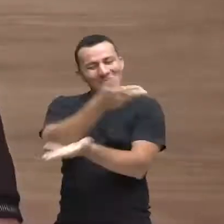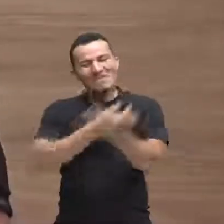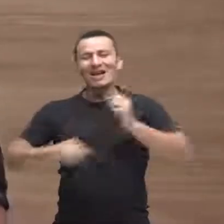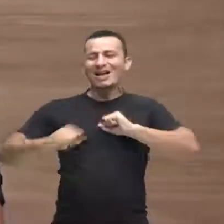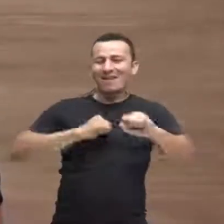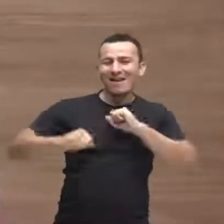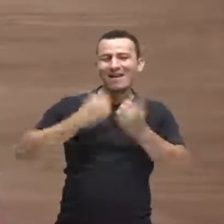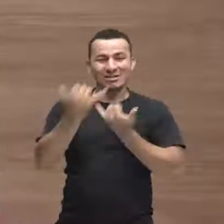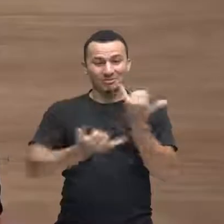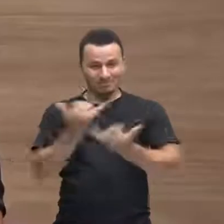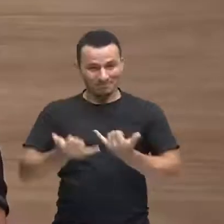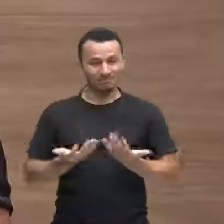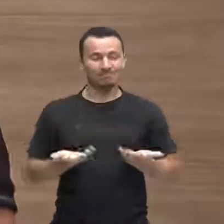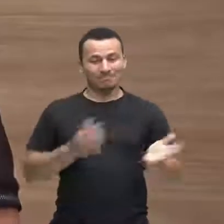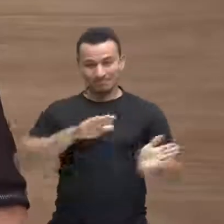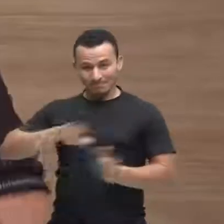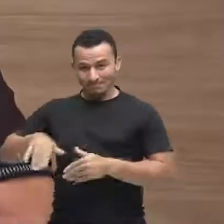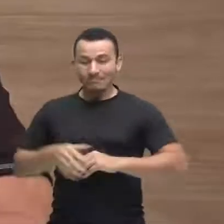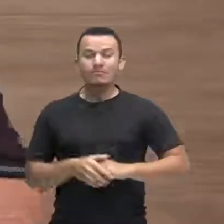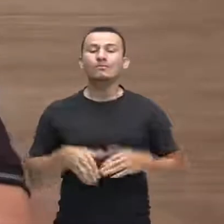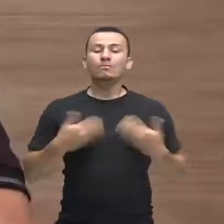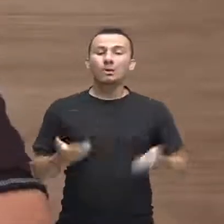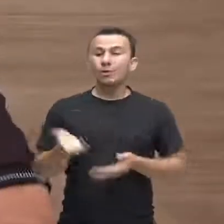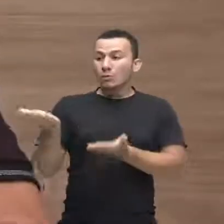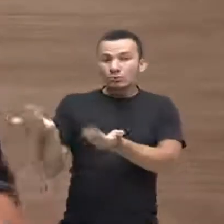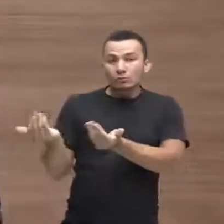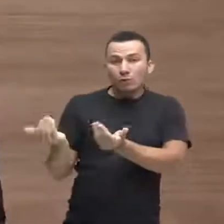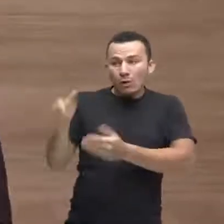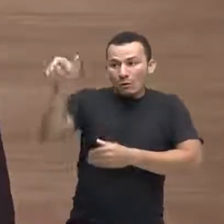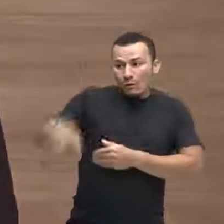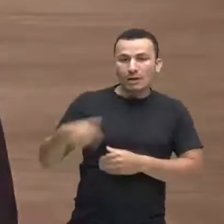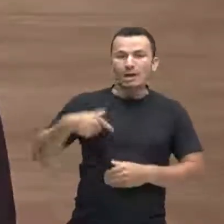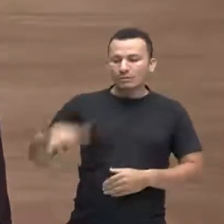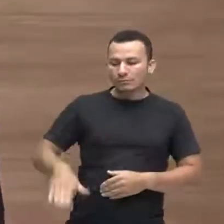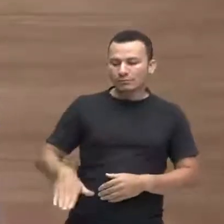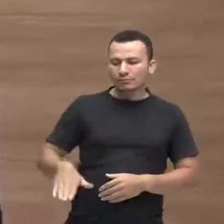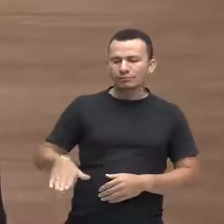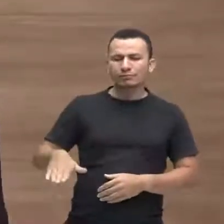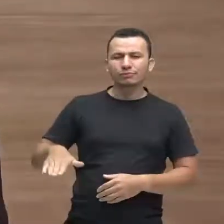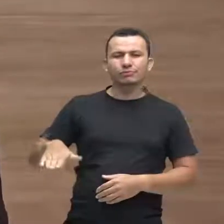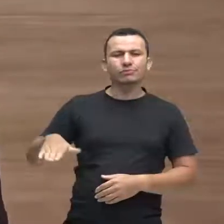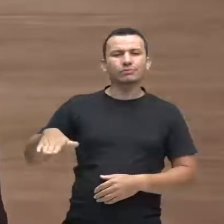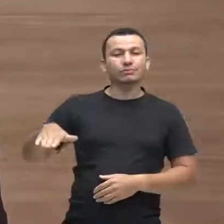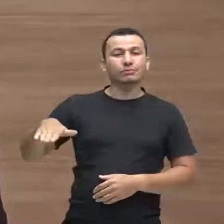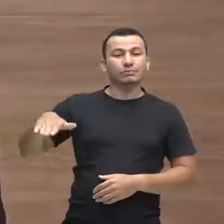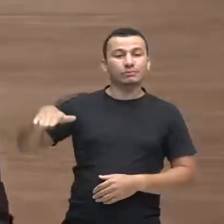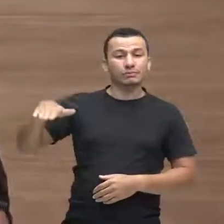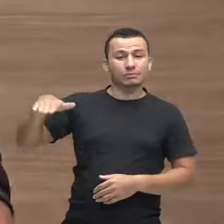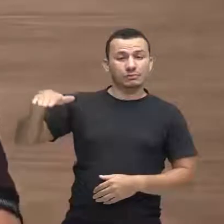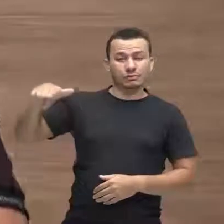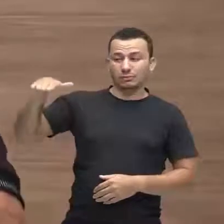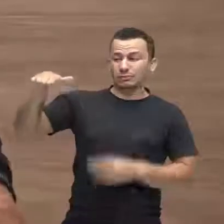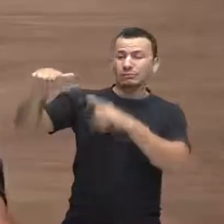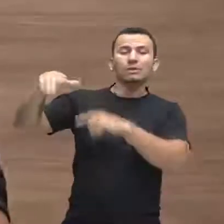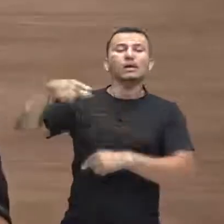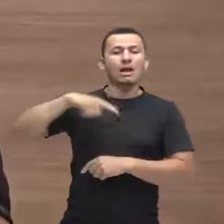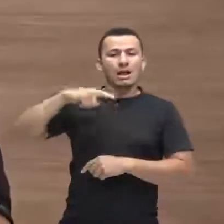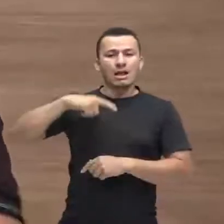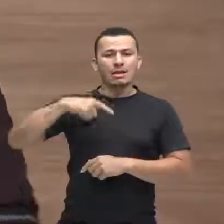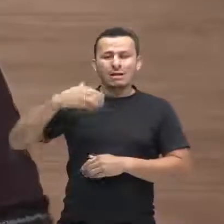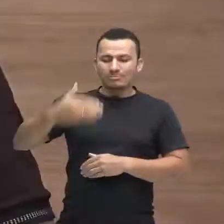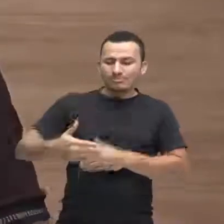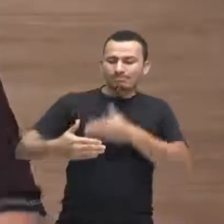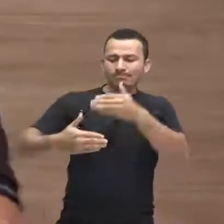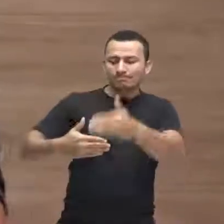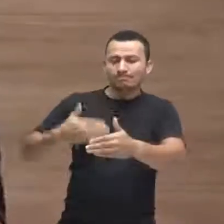Esse menino, ele, conforme ele vai crescendo, ele vai passando por determinadas situações.